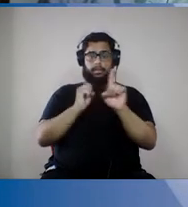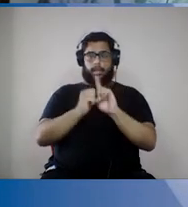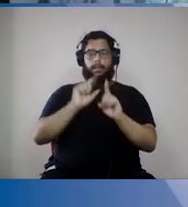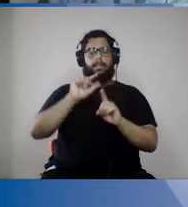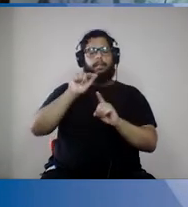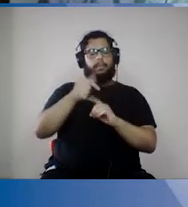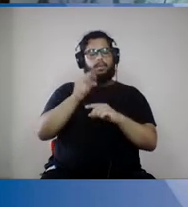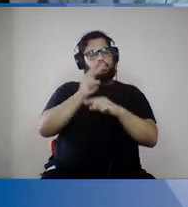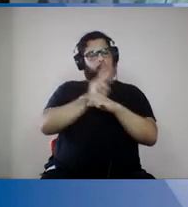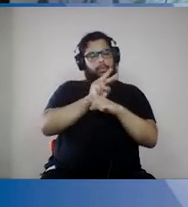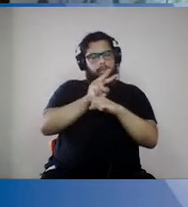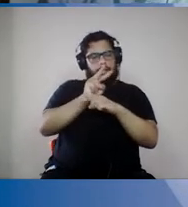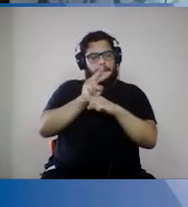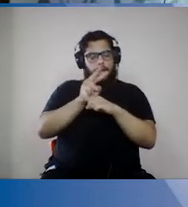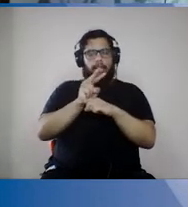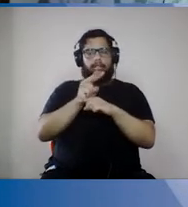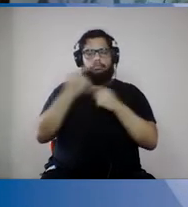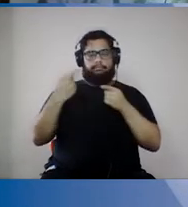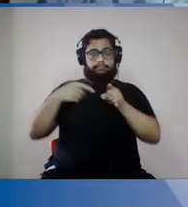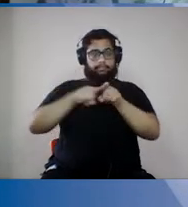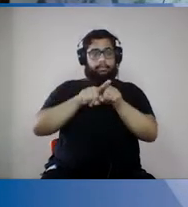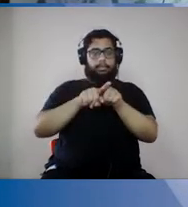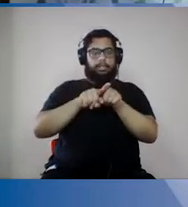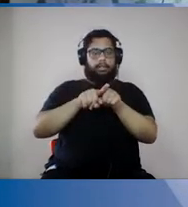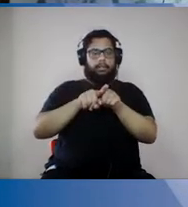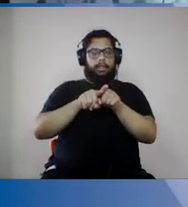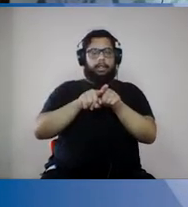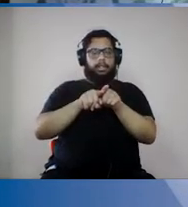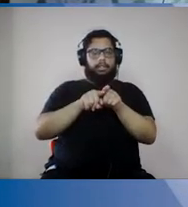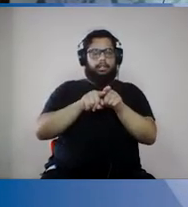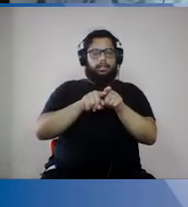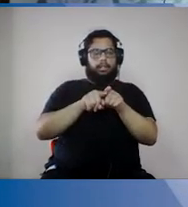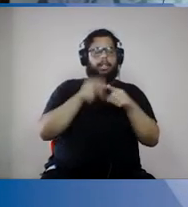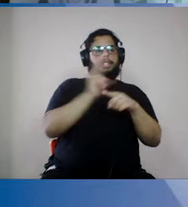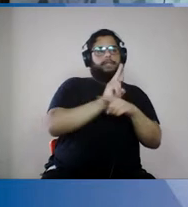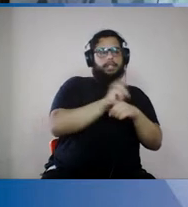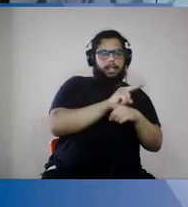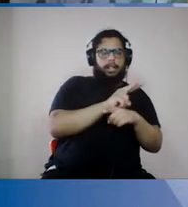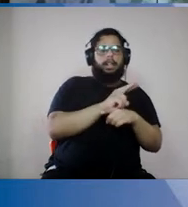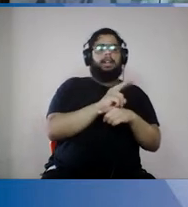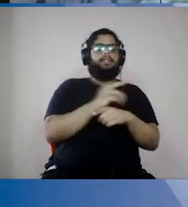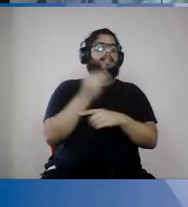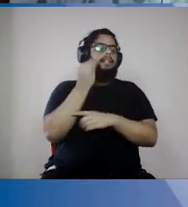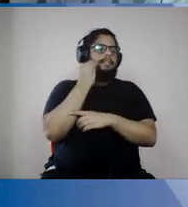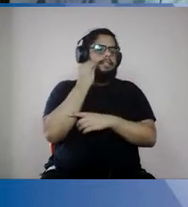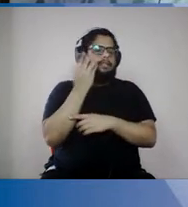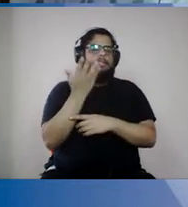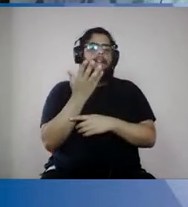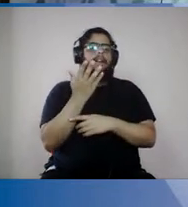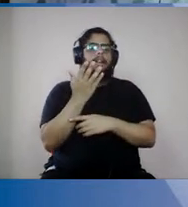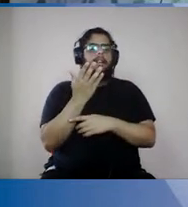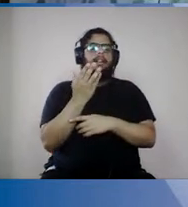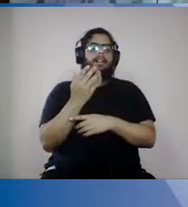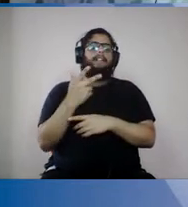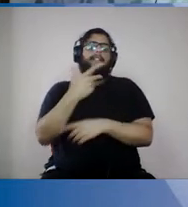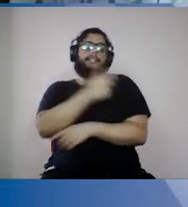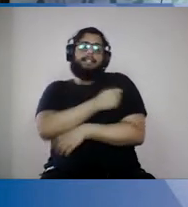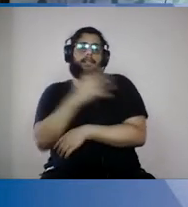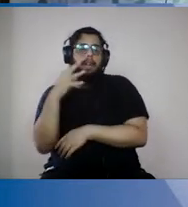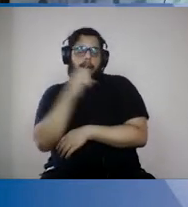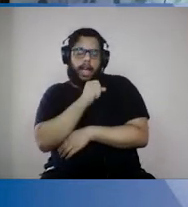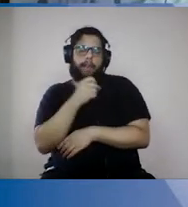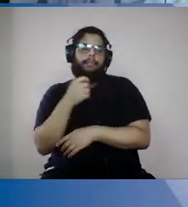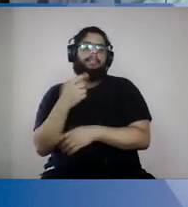cuidados, de preferência, simultaneamente, inclusive de vigilância epidemiológica, testagem em massa, tecnologia e vacinação rápida,